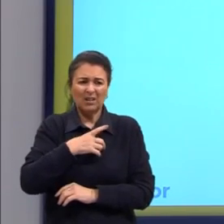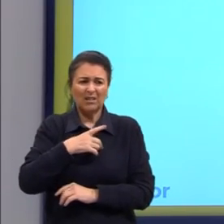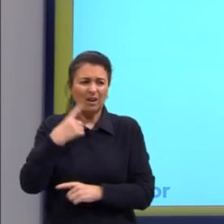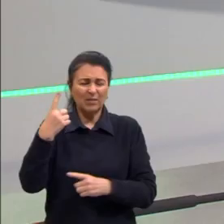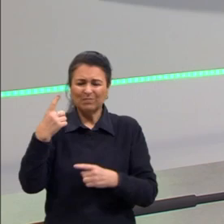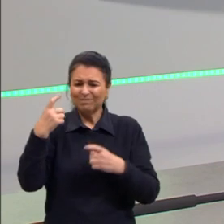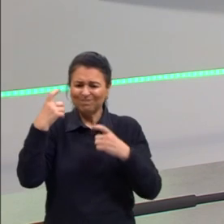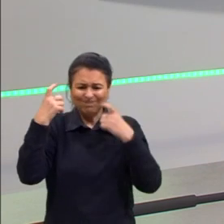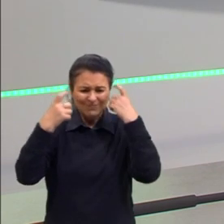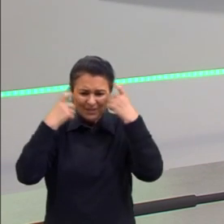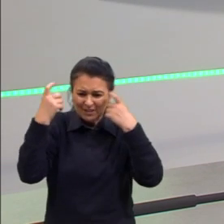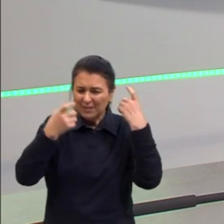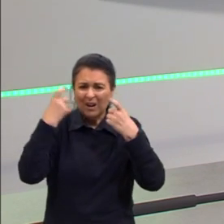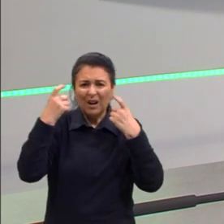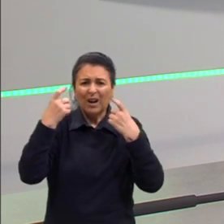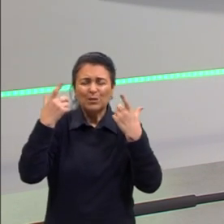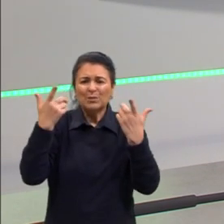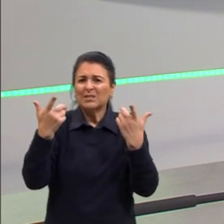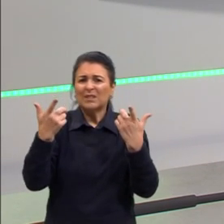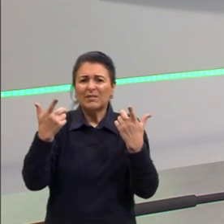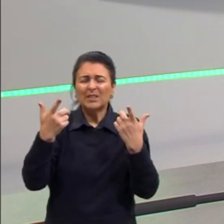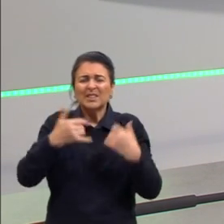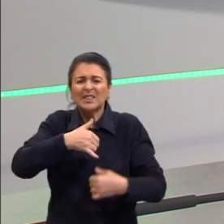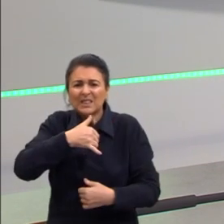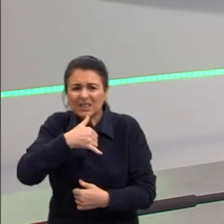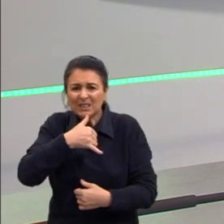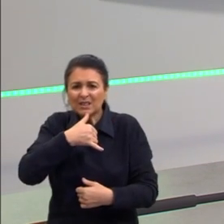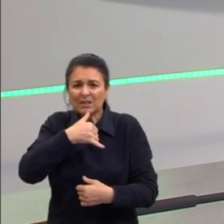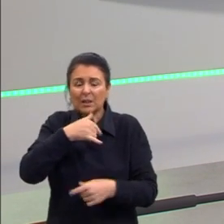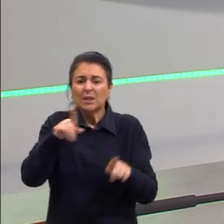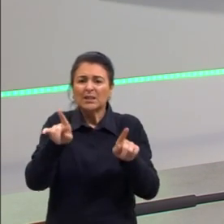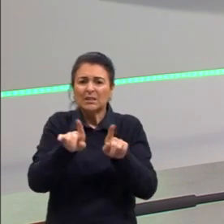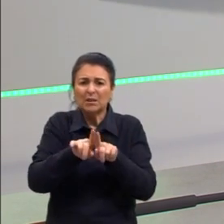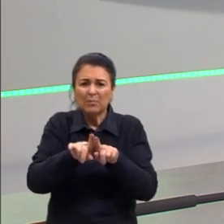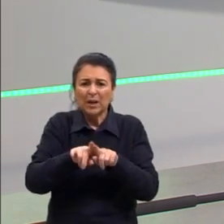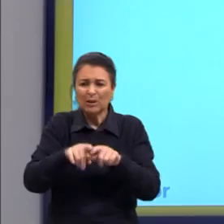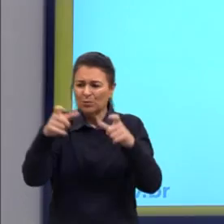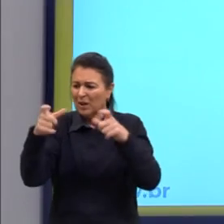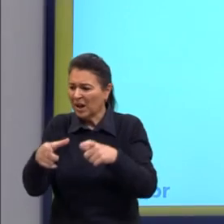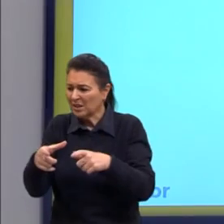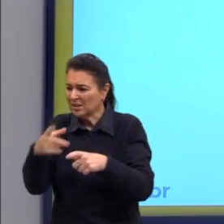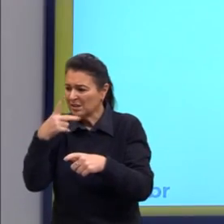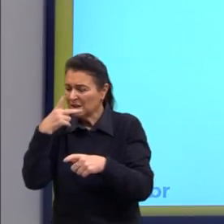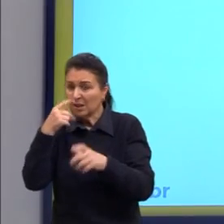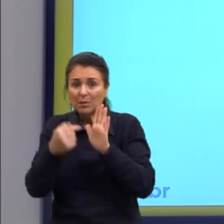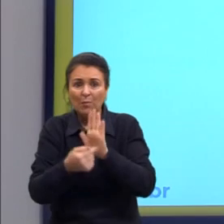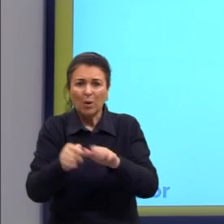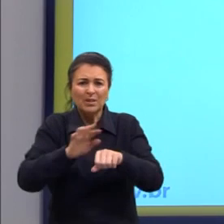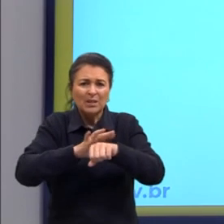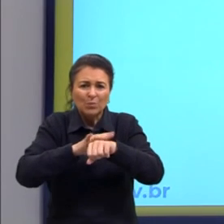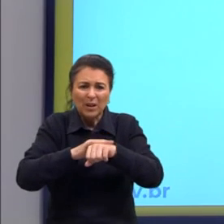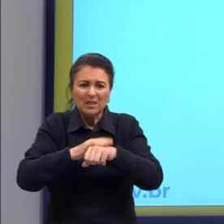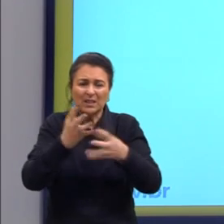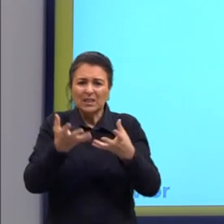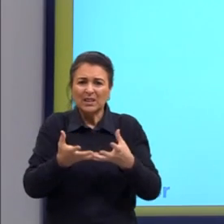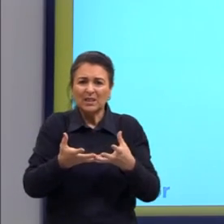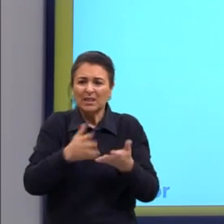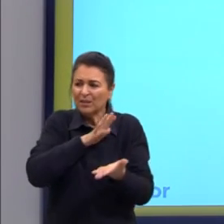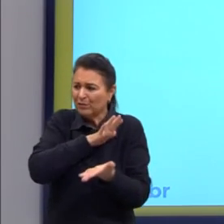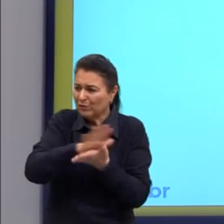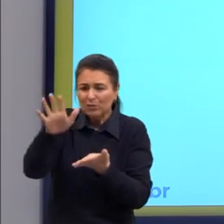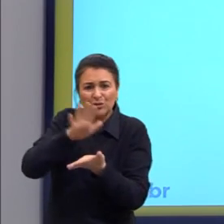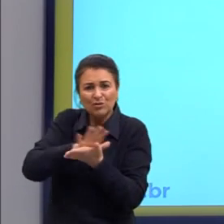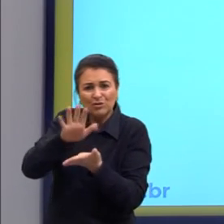das ideias. Então, ele também recorre a ambientes mórbidos, em que mostra a vontade de fugir da sua realidade, ao escapismo,